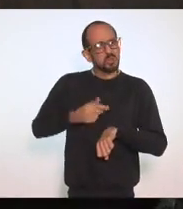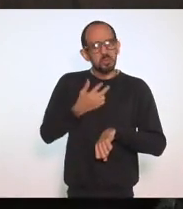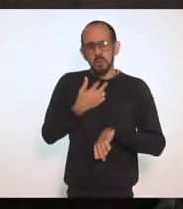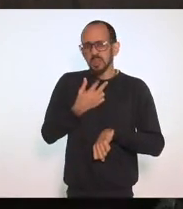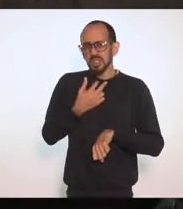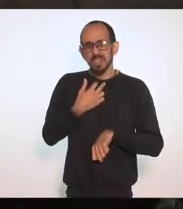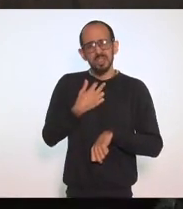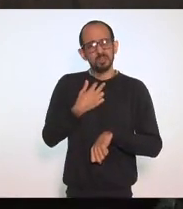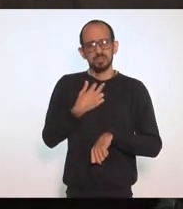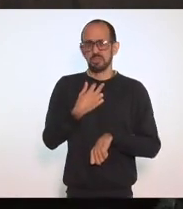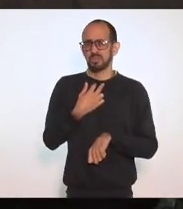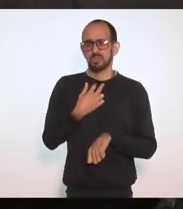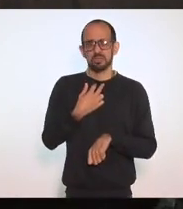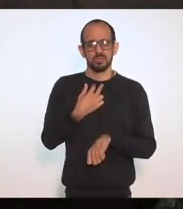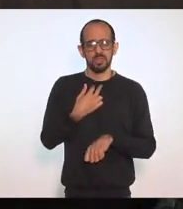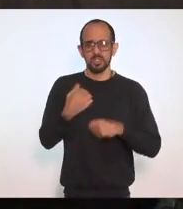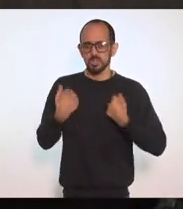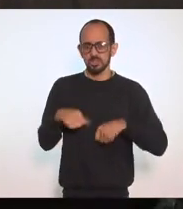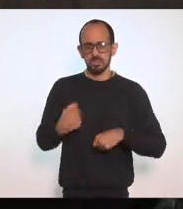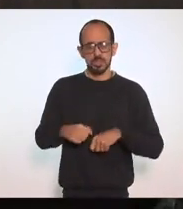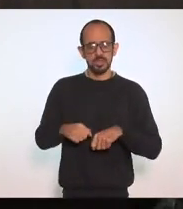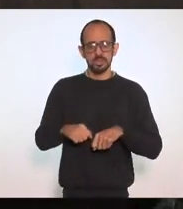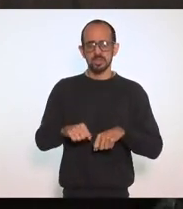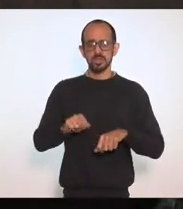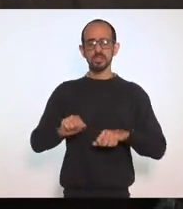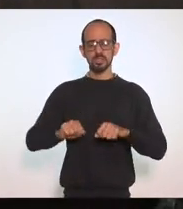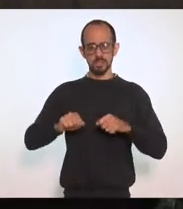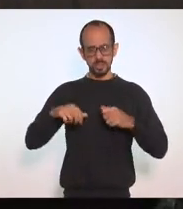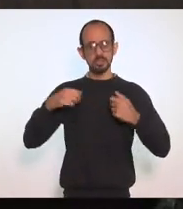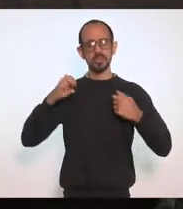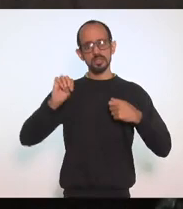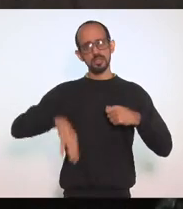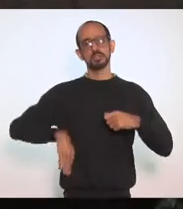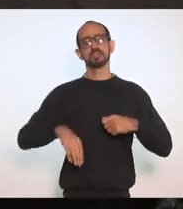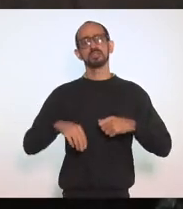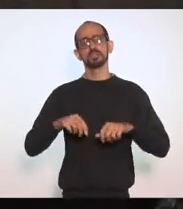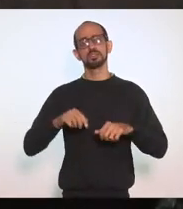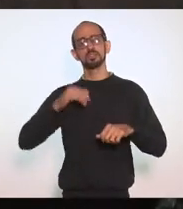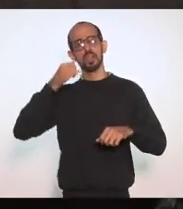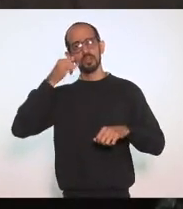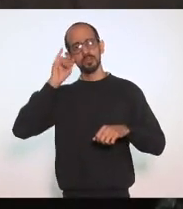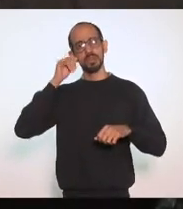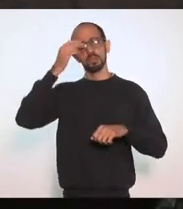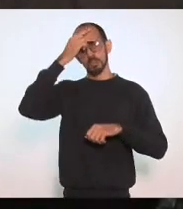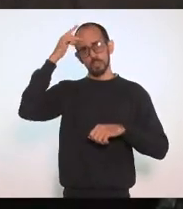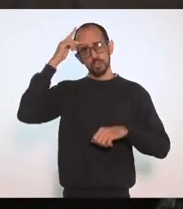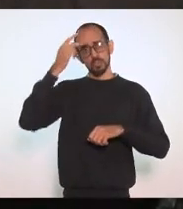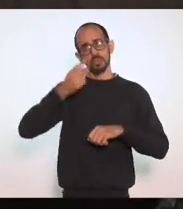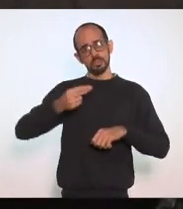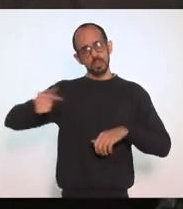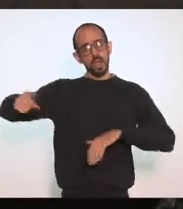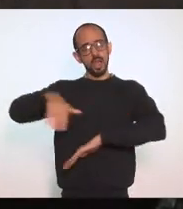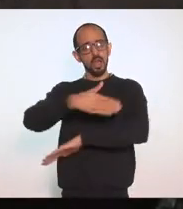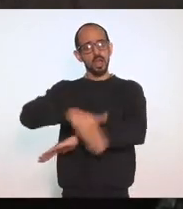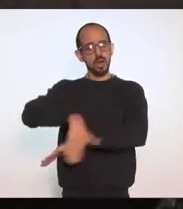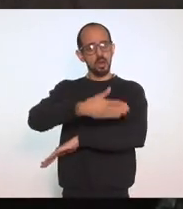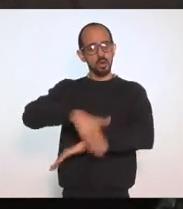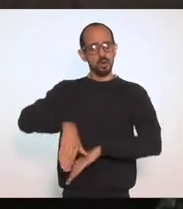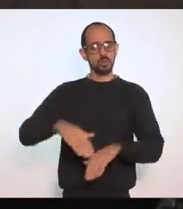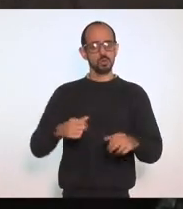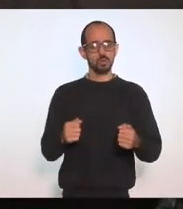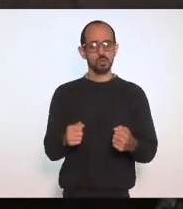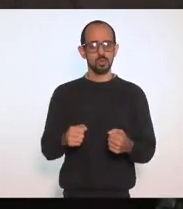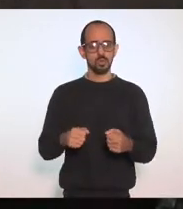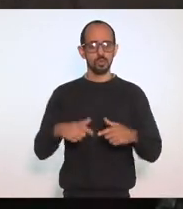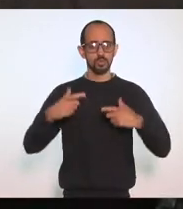temos Que Inibir Ao máximo Ao máximo A circulação de pessoas E concentrar O menos possível Pessoas